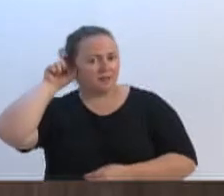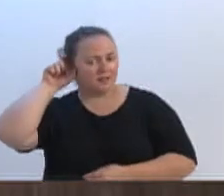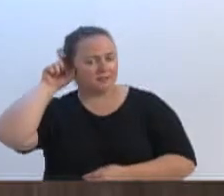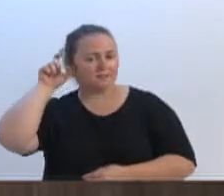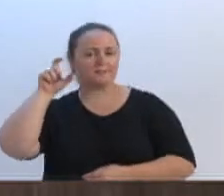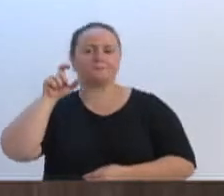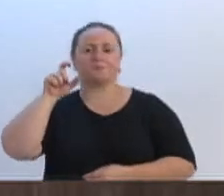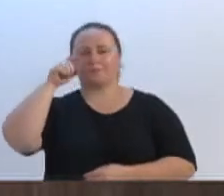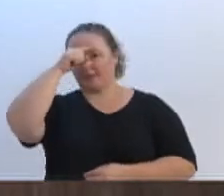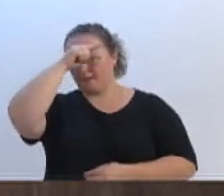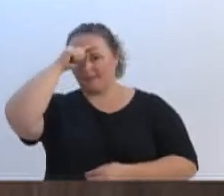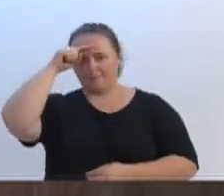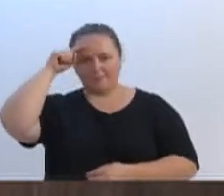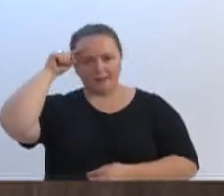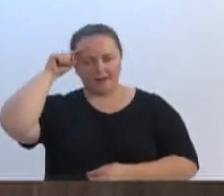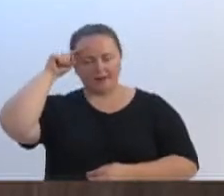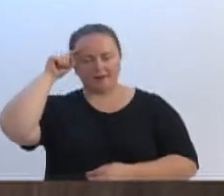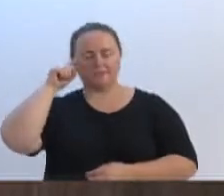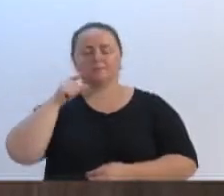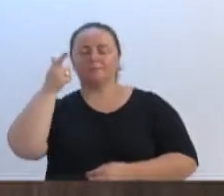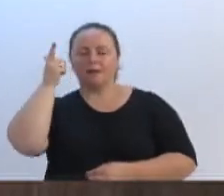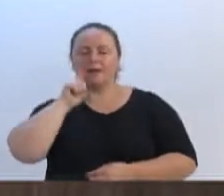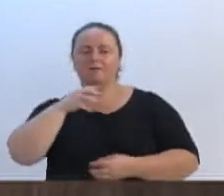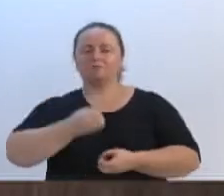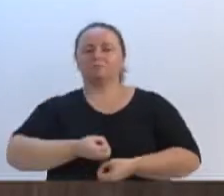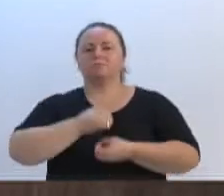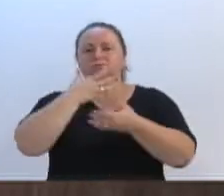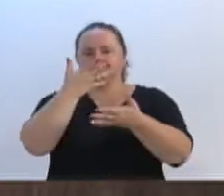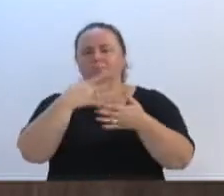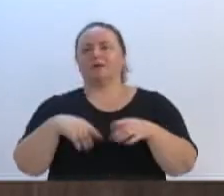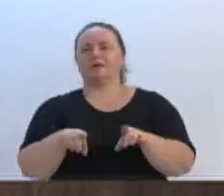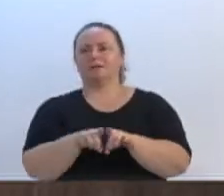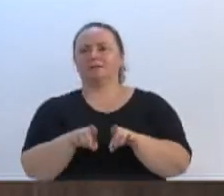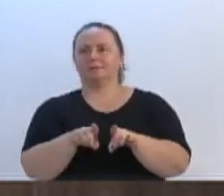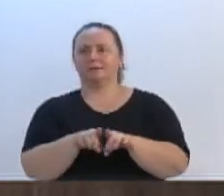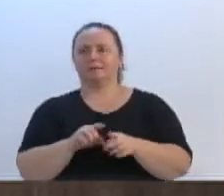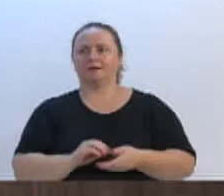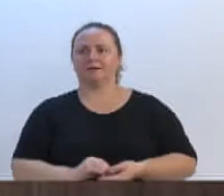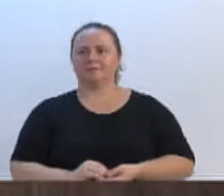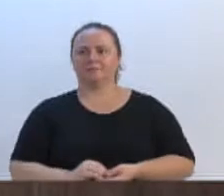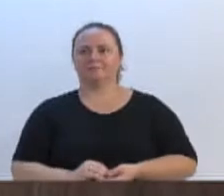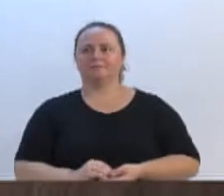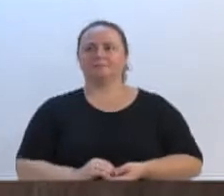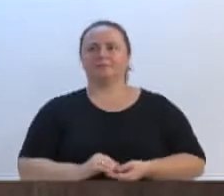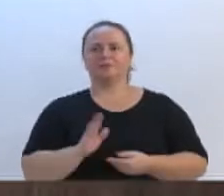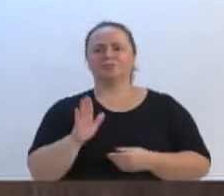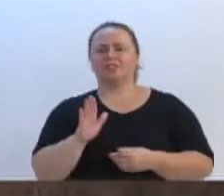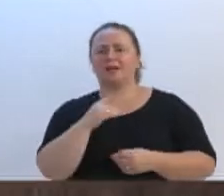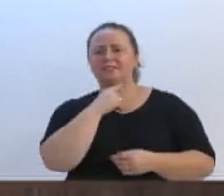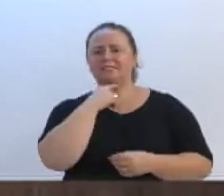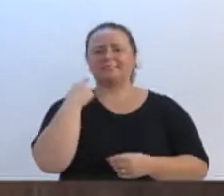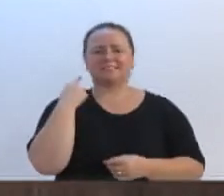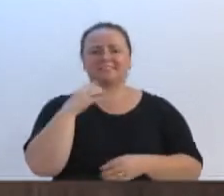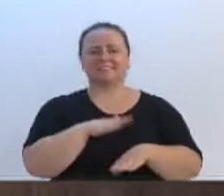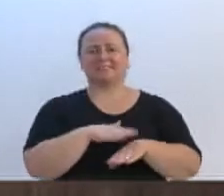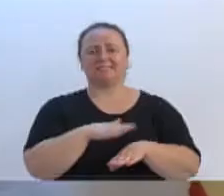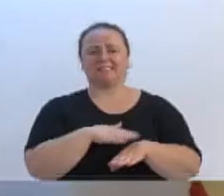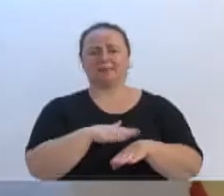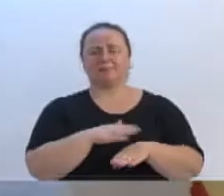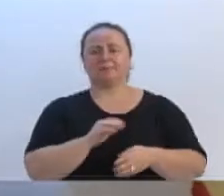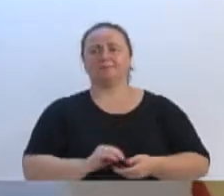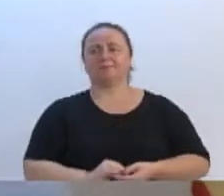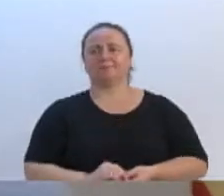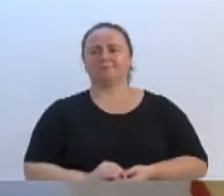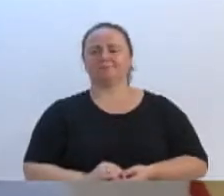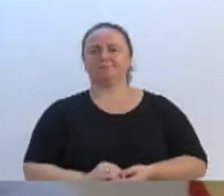Rosa, para fazer o seu pronunciamento. Eu lhe cederia mais um minuto, mas também já utilizei o meu tempo. Obrigado, presidente.